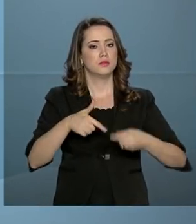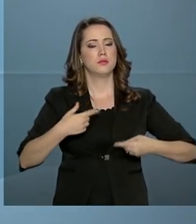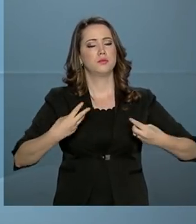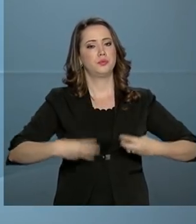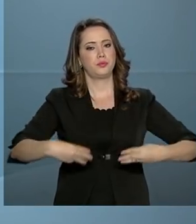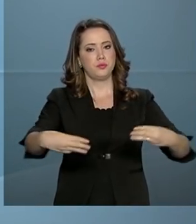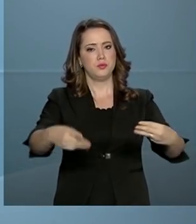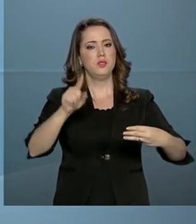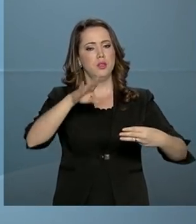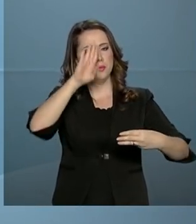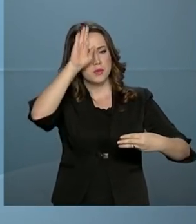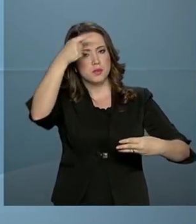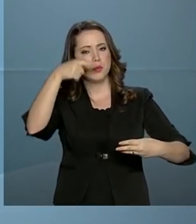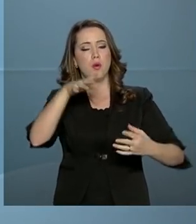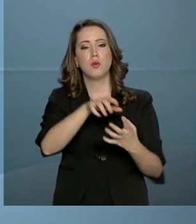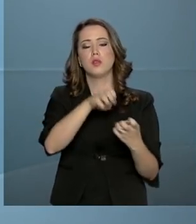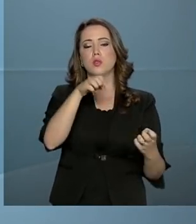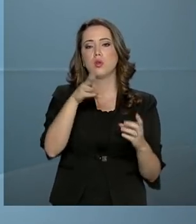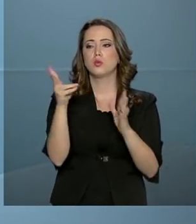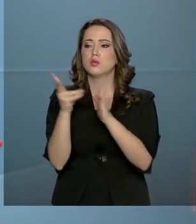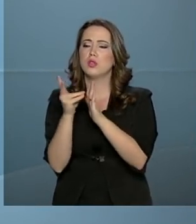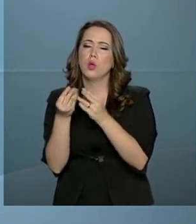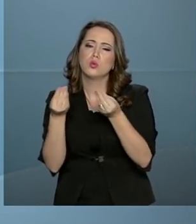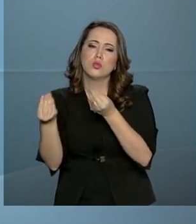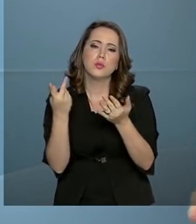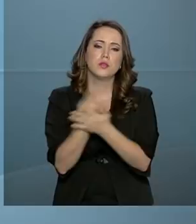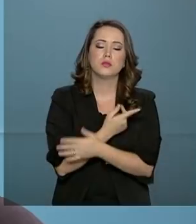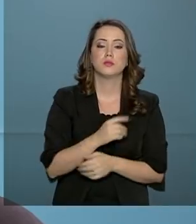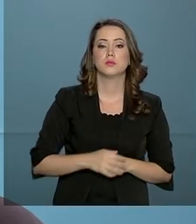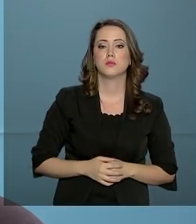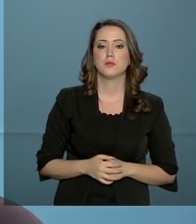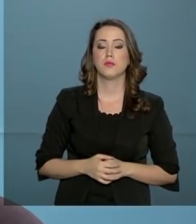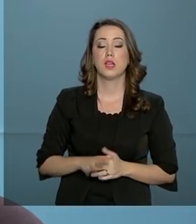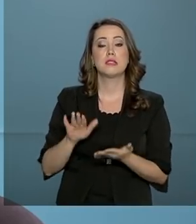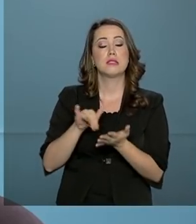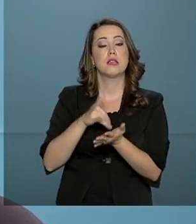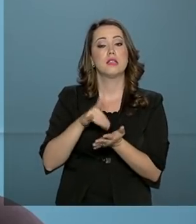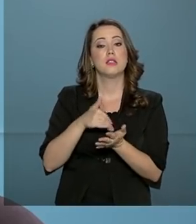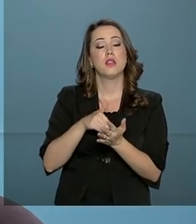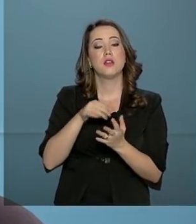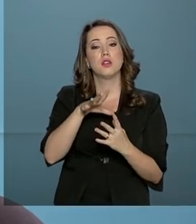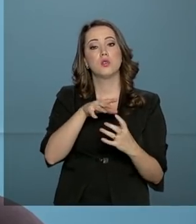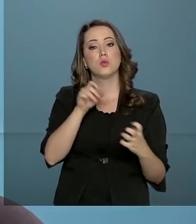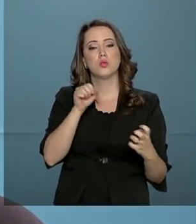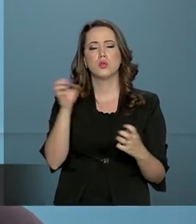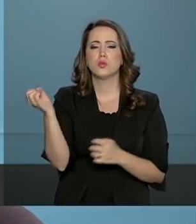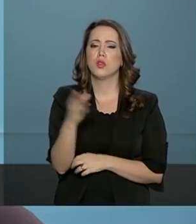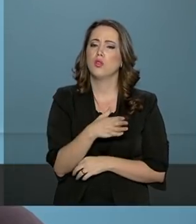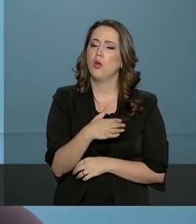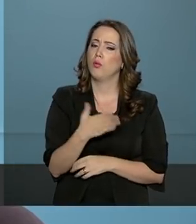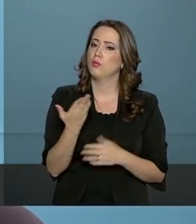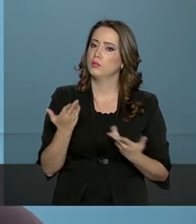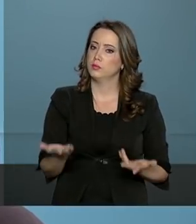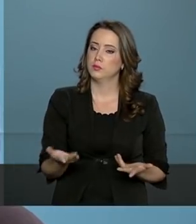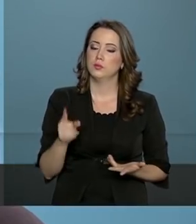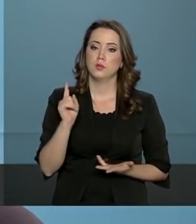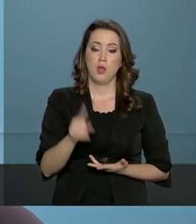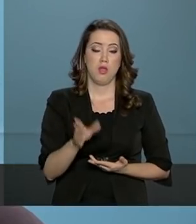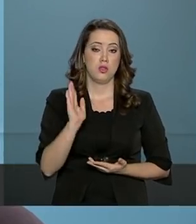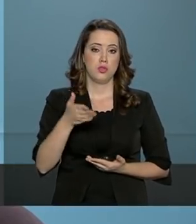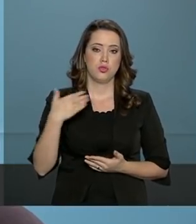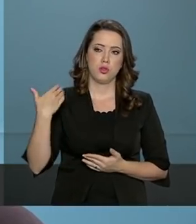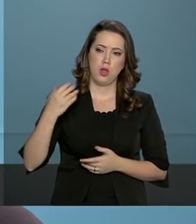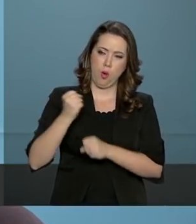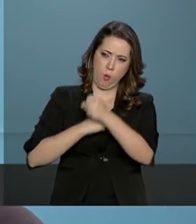que são prioridades, idosos e índios. Como é que está isso? A Secretaria do Idoso é uma secretaria nova, recente, tá? Ela já